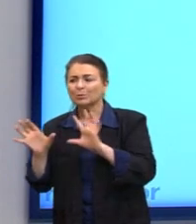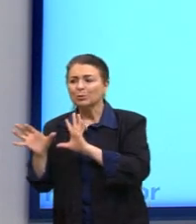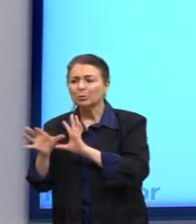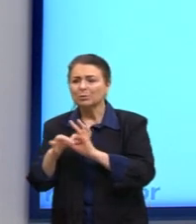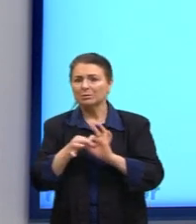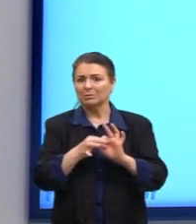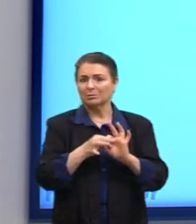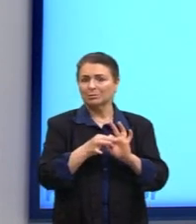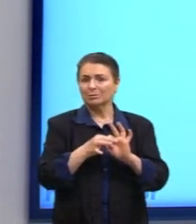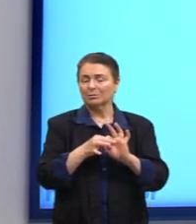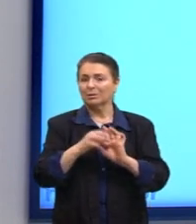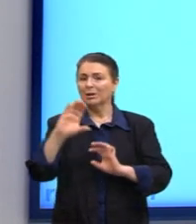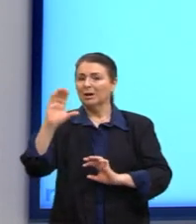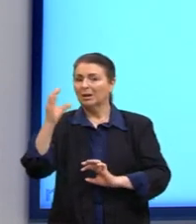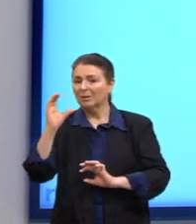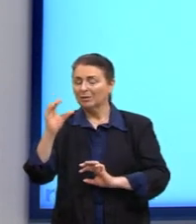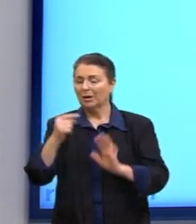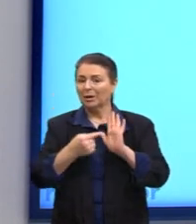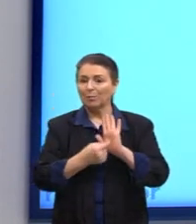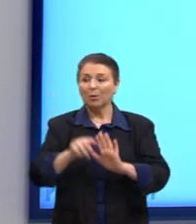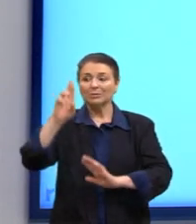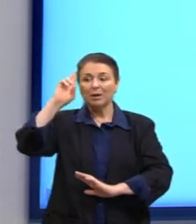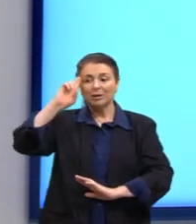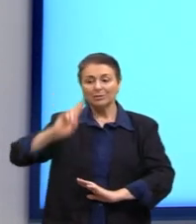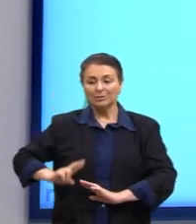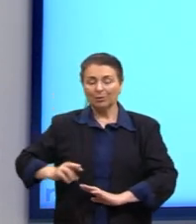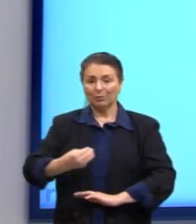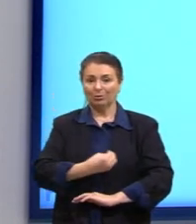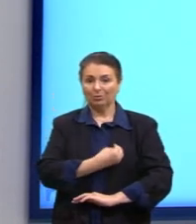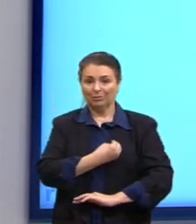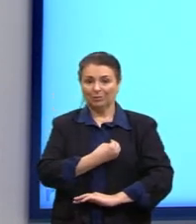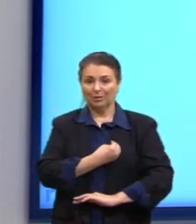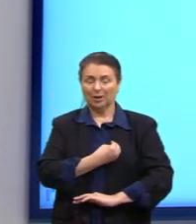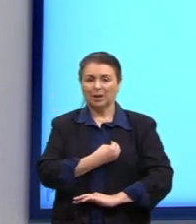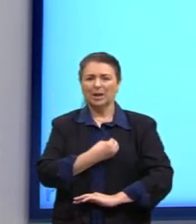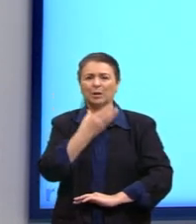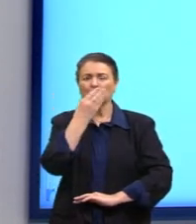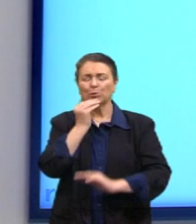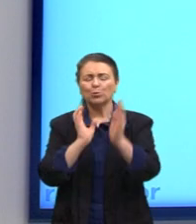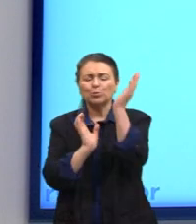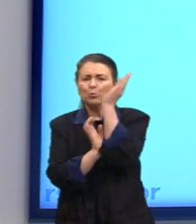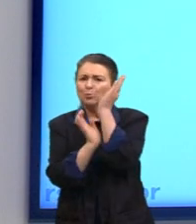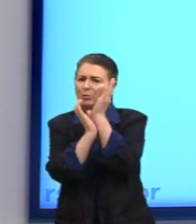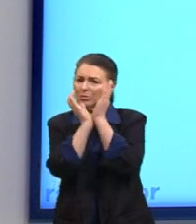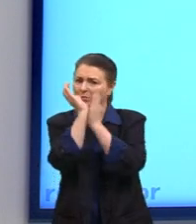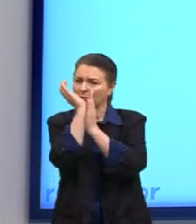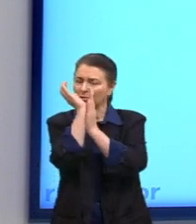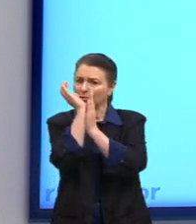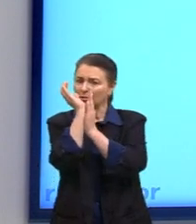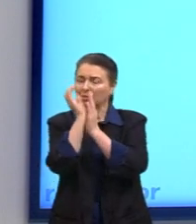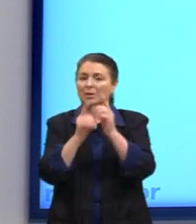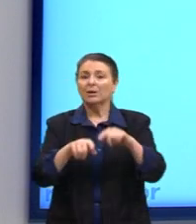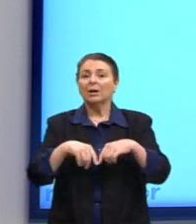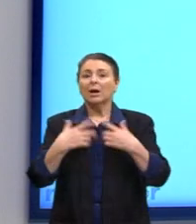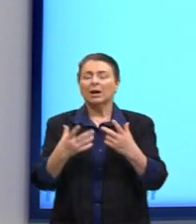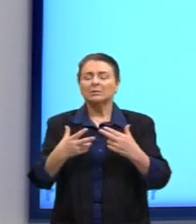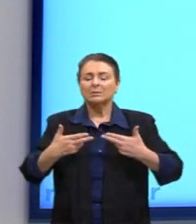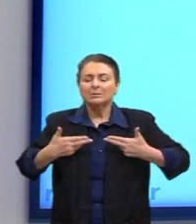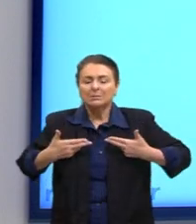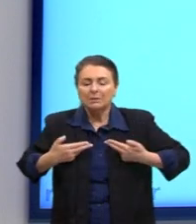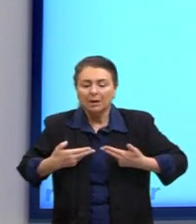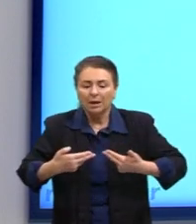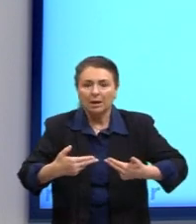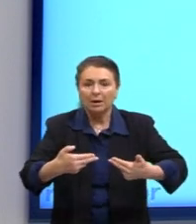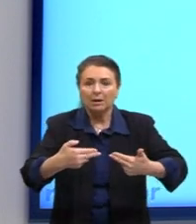traz a racionalização da vida, a vida muito burocrática, um problema que a ciência enfrentou. As guerras, né,